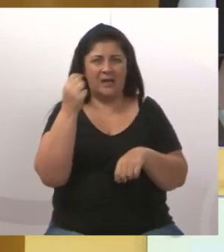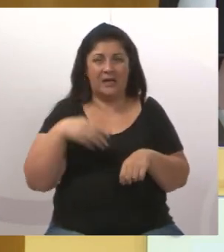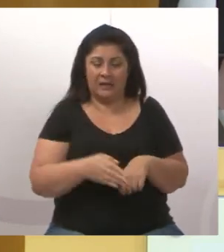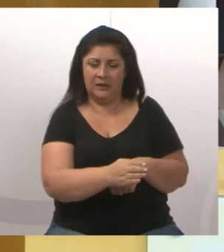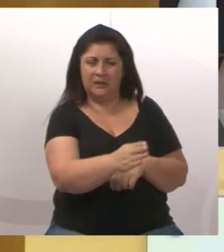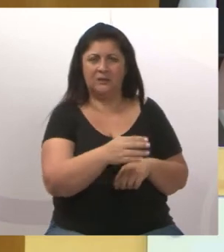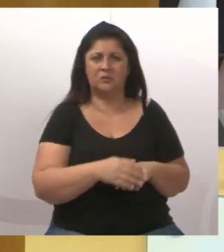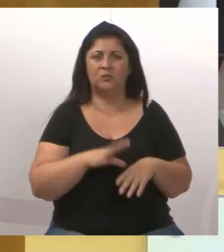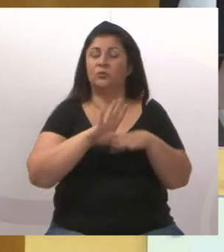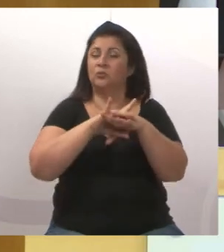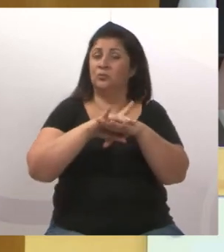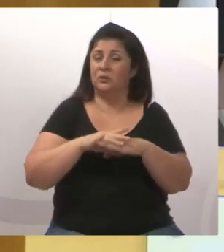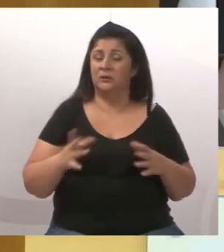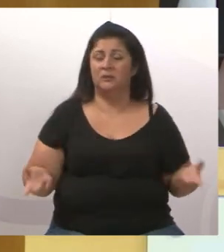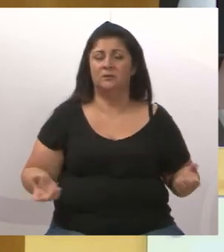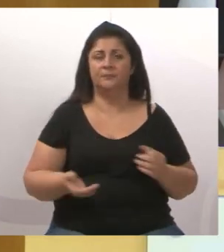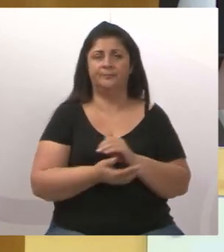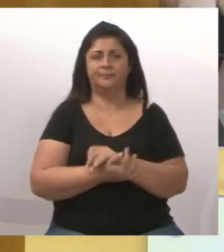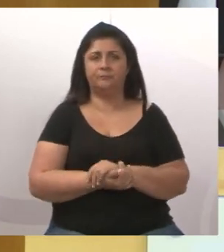chama doença,